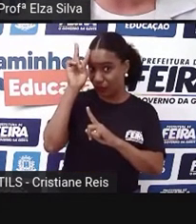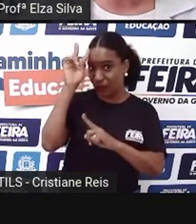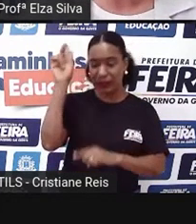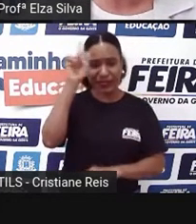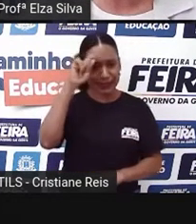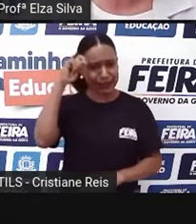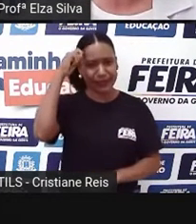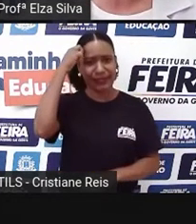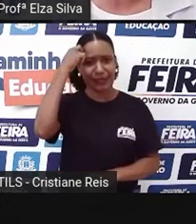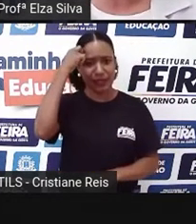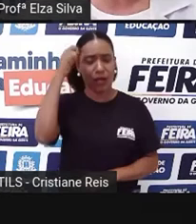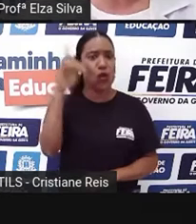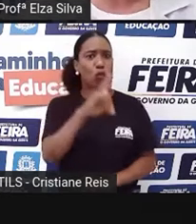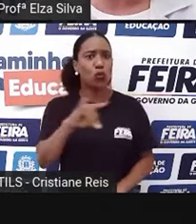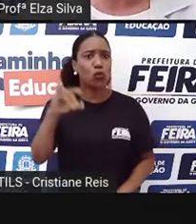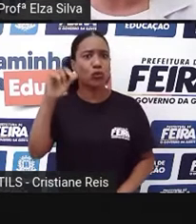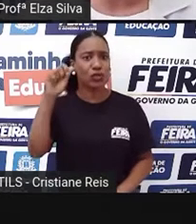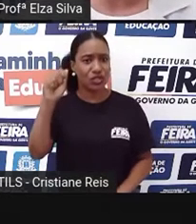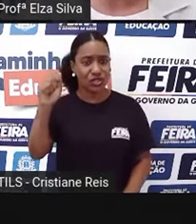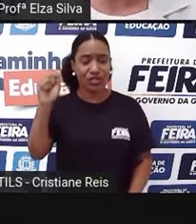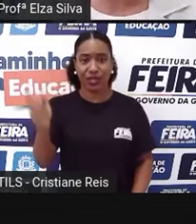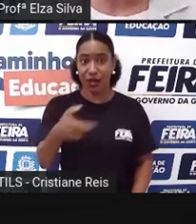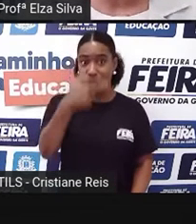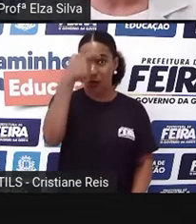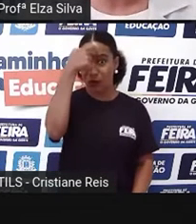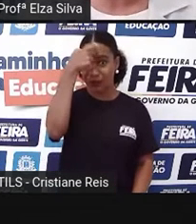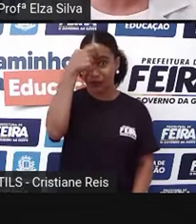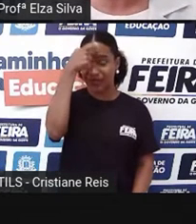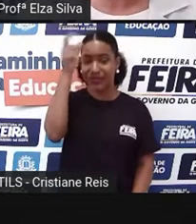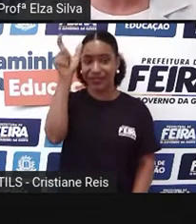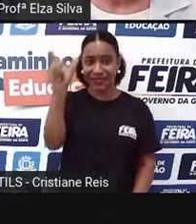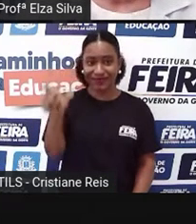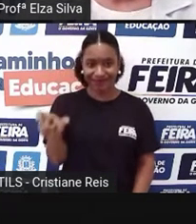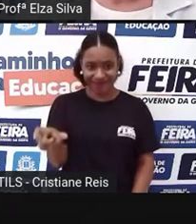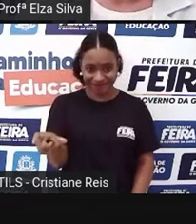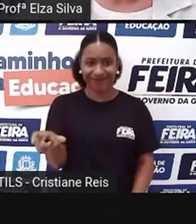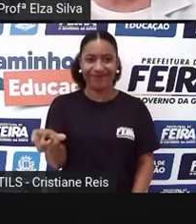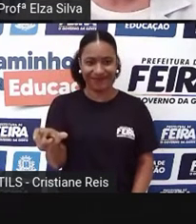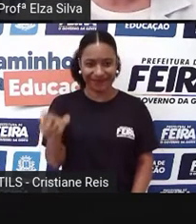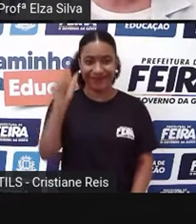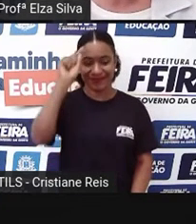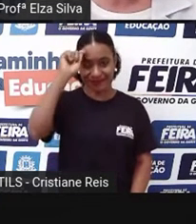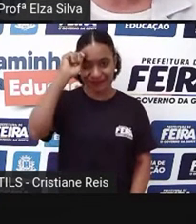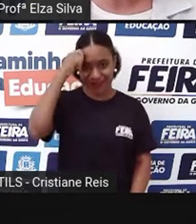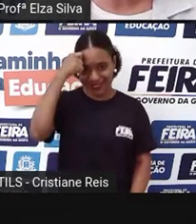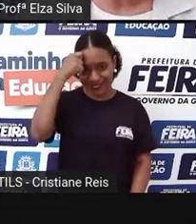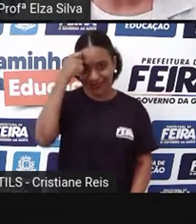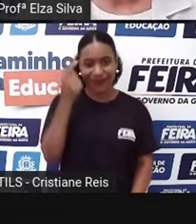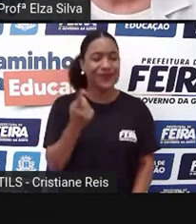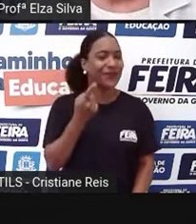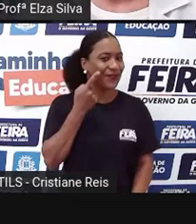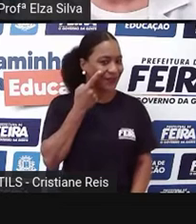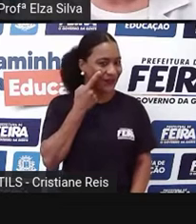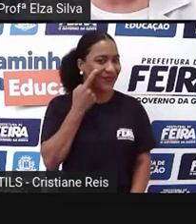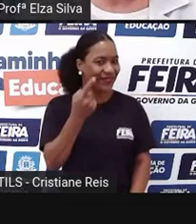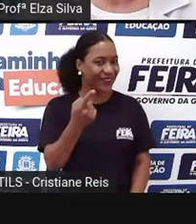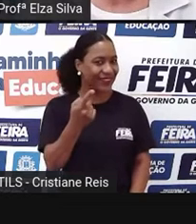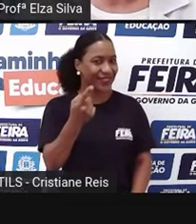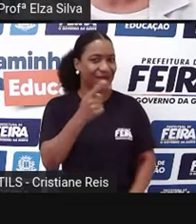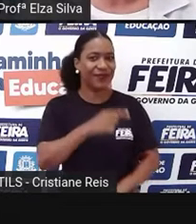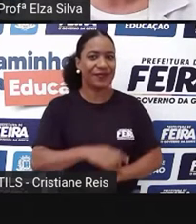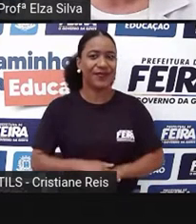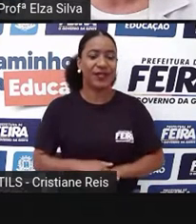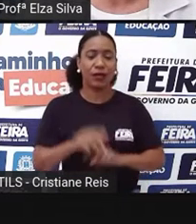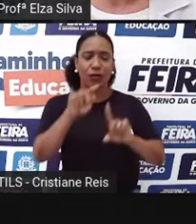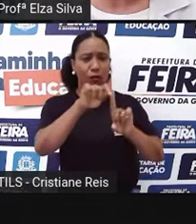O dia da consciência negra. Ok? Let's go! Black History Month, mês da